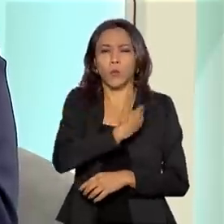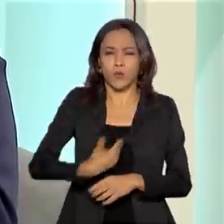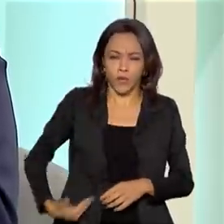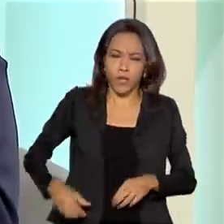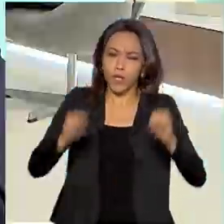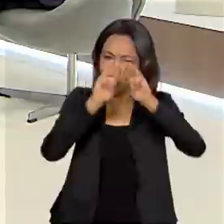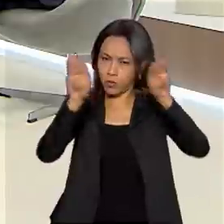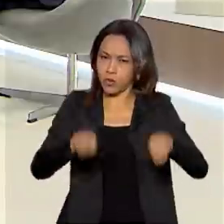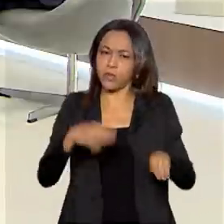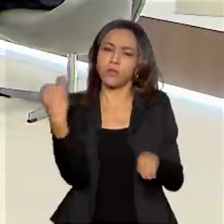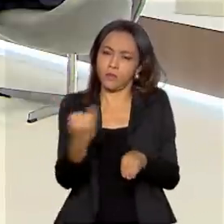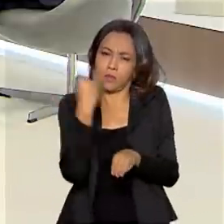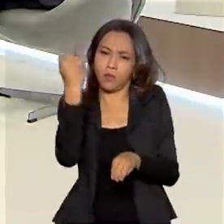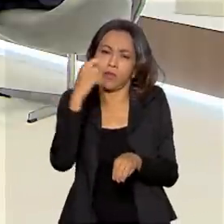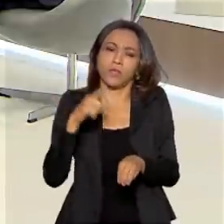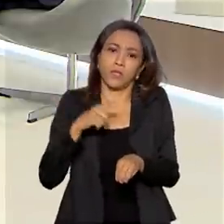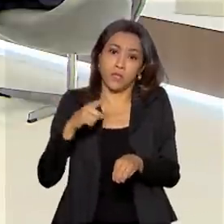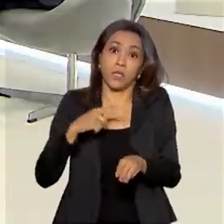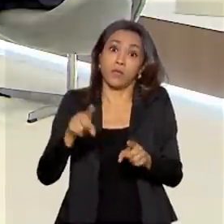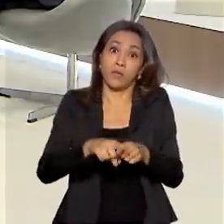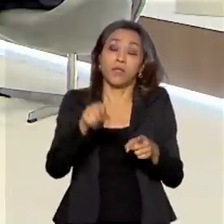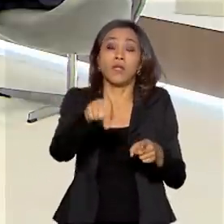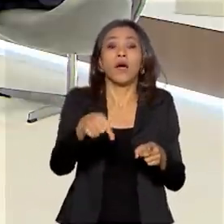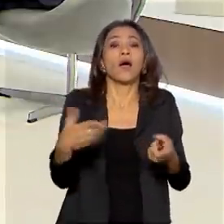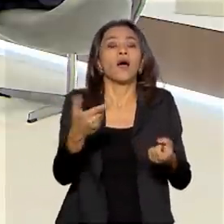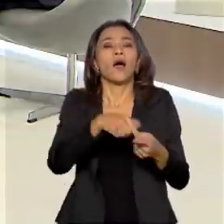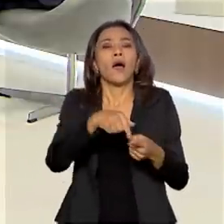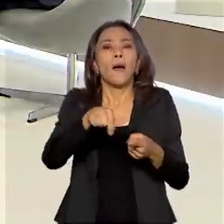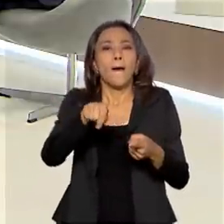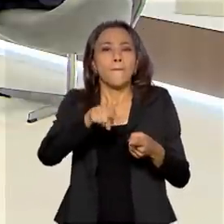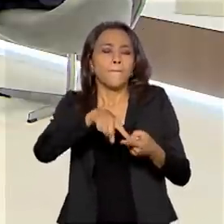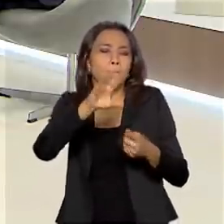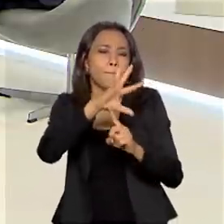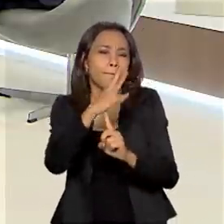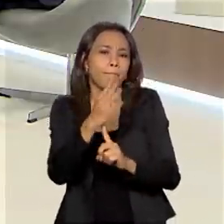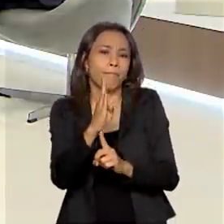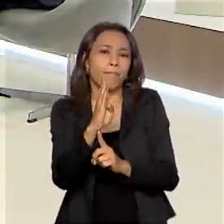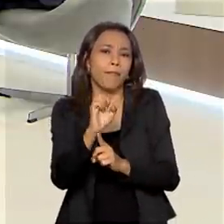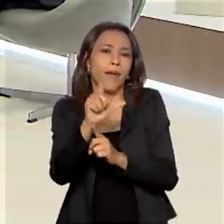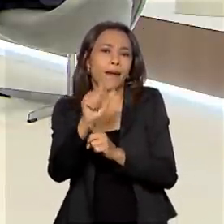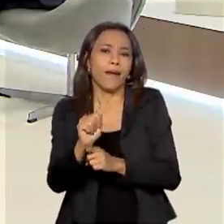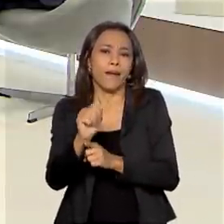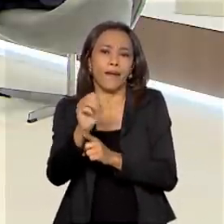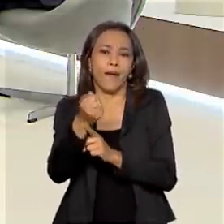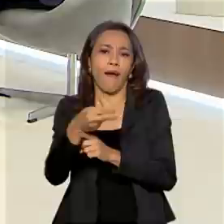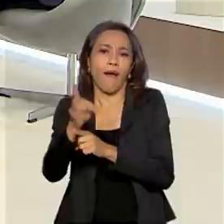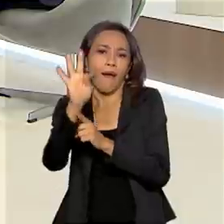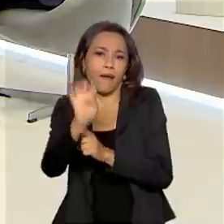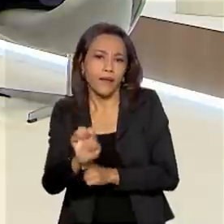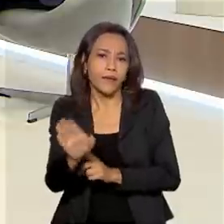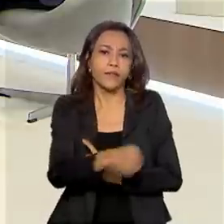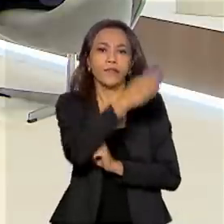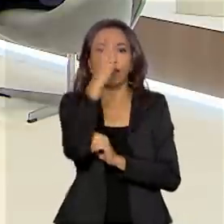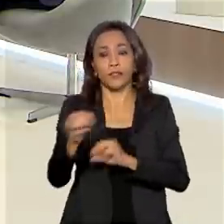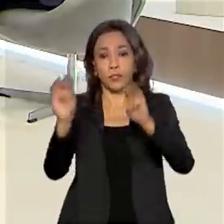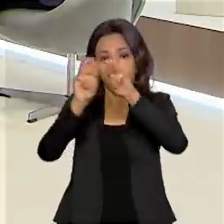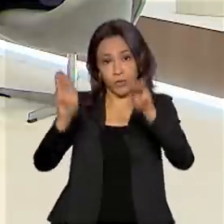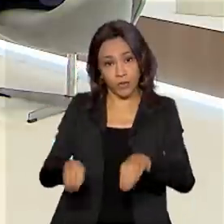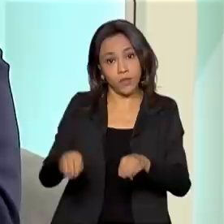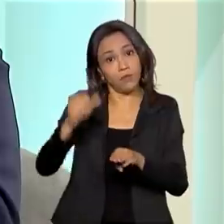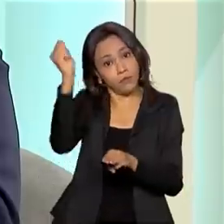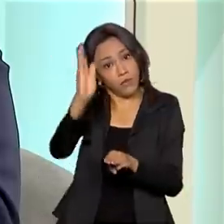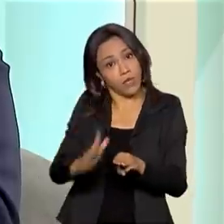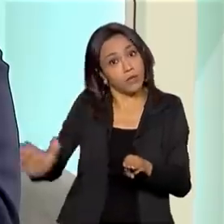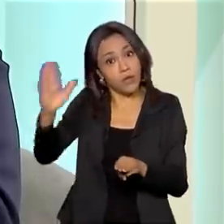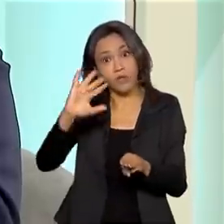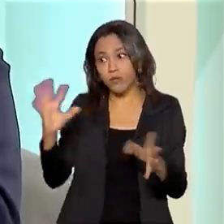museus importantíssimos. Temos museus da República, Museu Nacional de Belas Artes, Museu de História Nacional. São museus